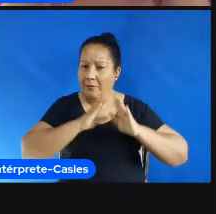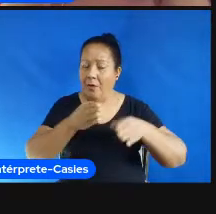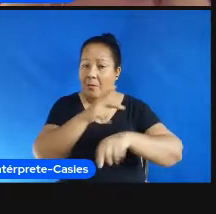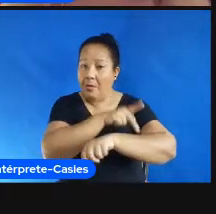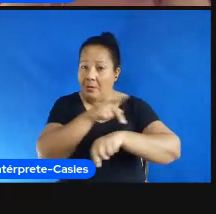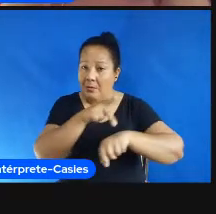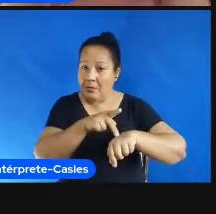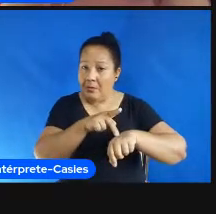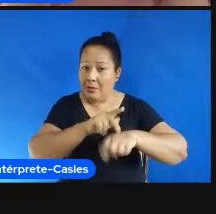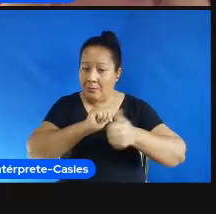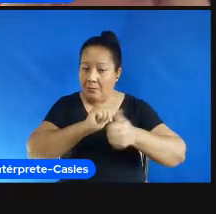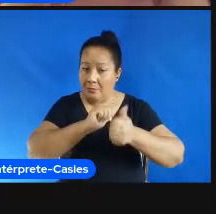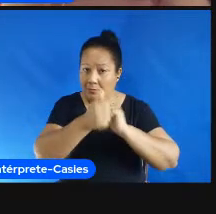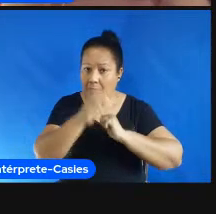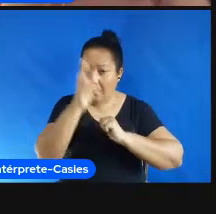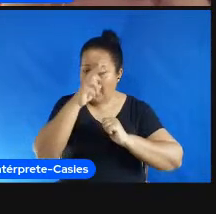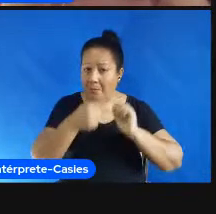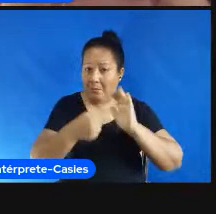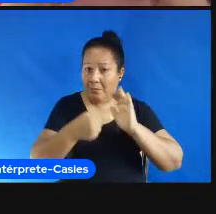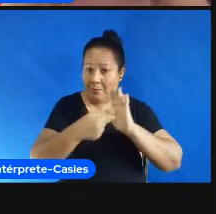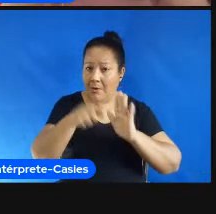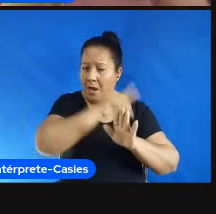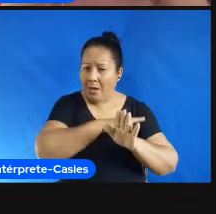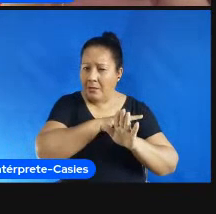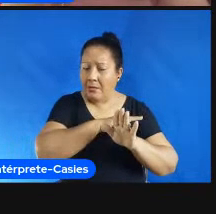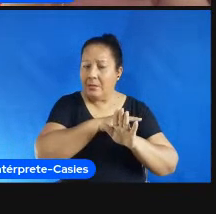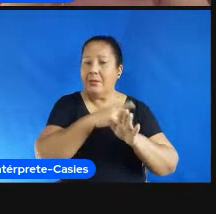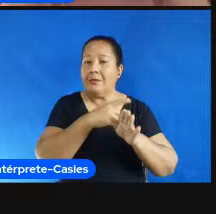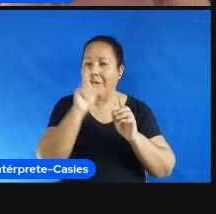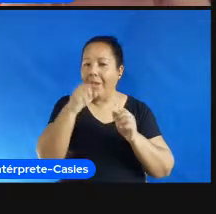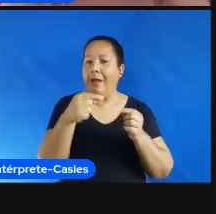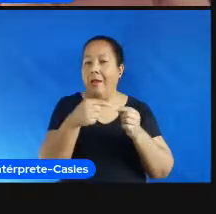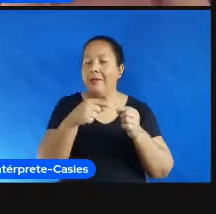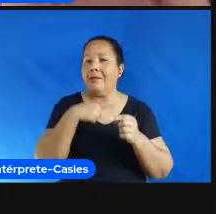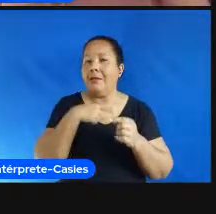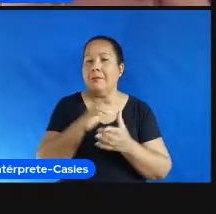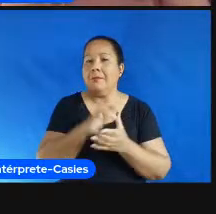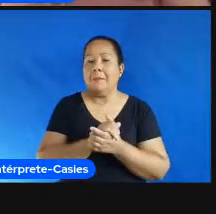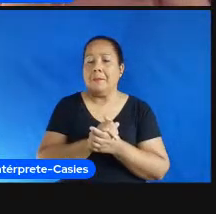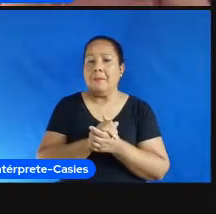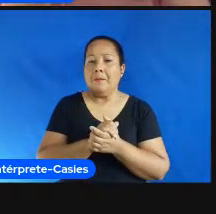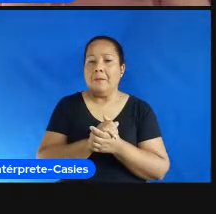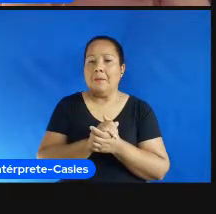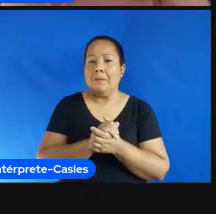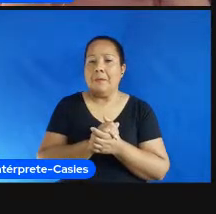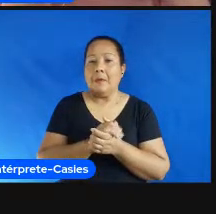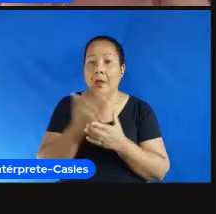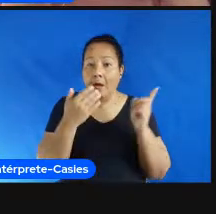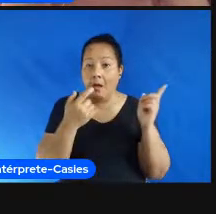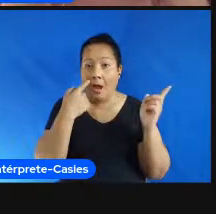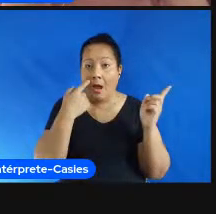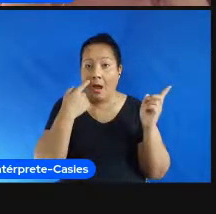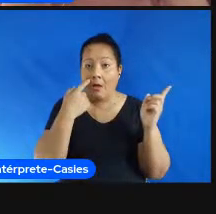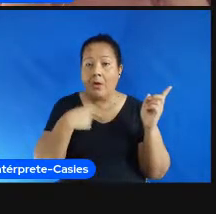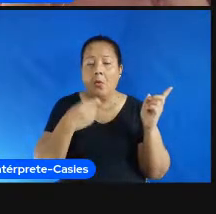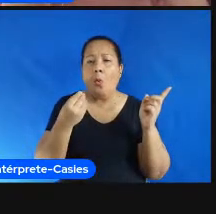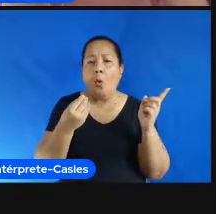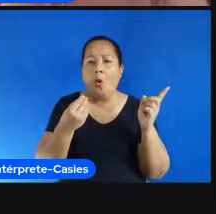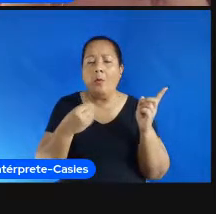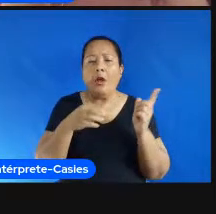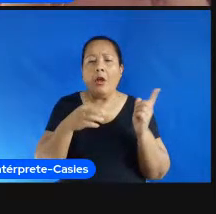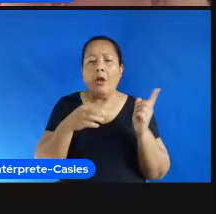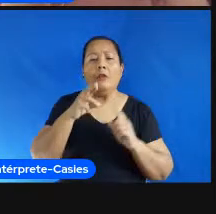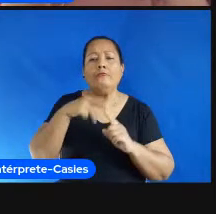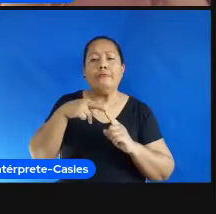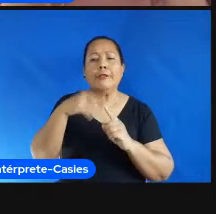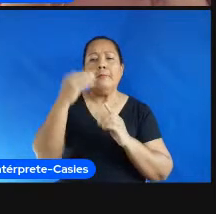pensando nos seus múltiplos cenários pra prática esportiva eu deixo aqui no final um conjunto de publicações que a gente tem exclusivamente